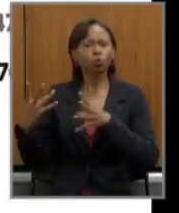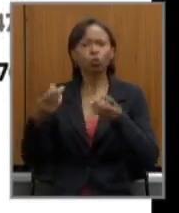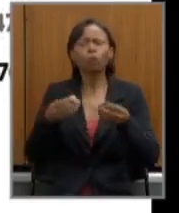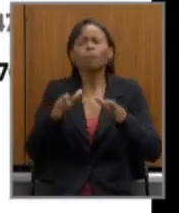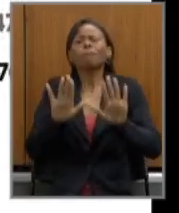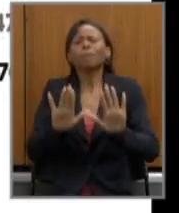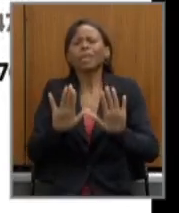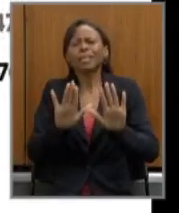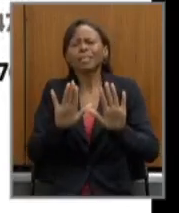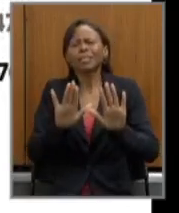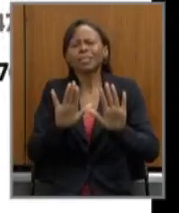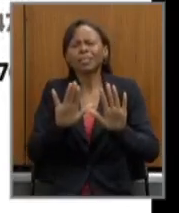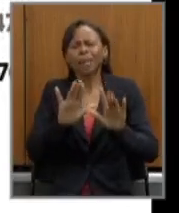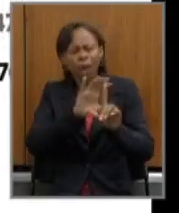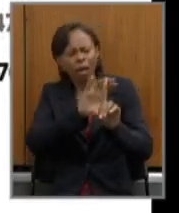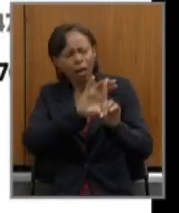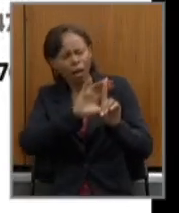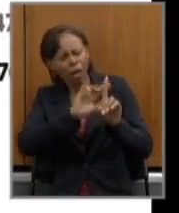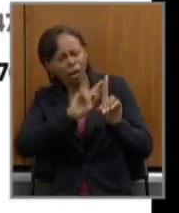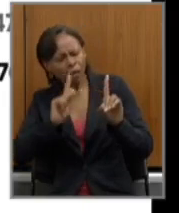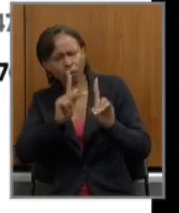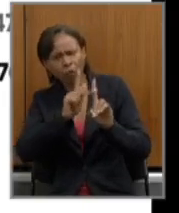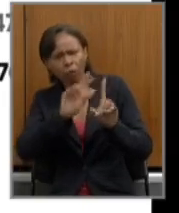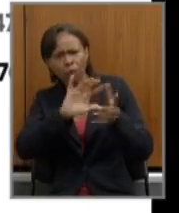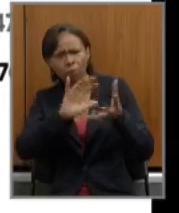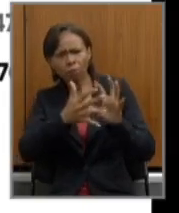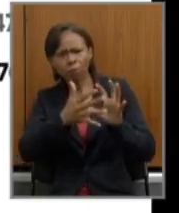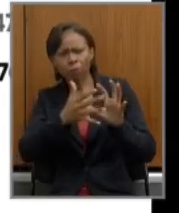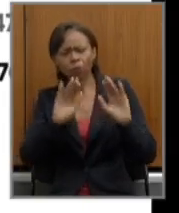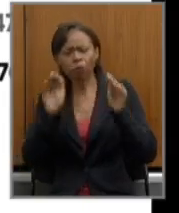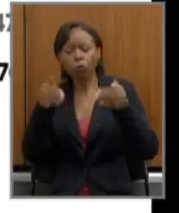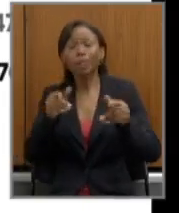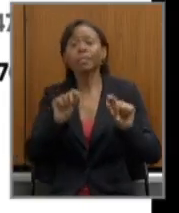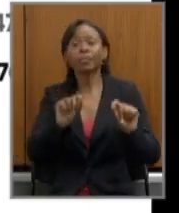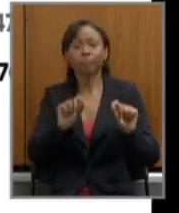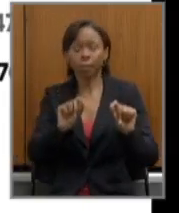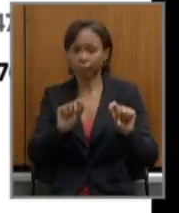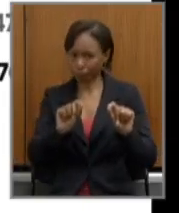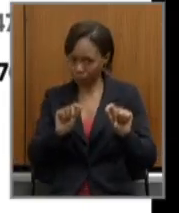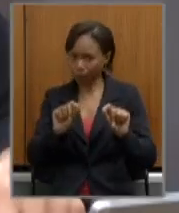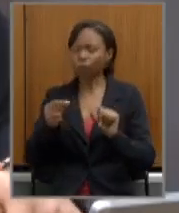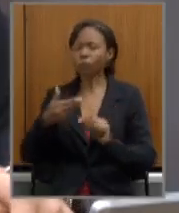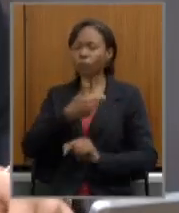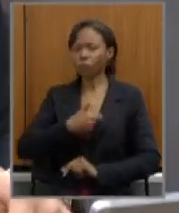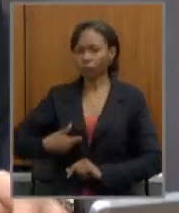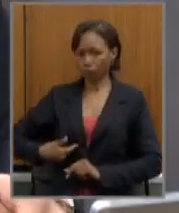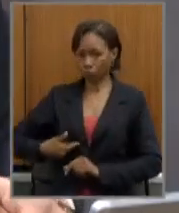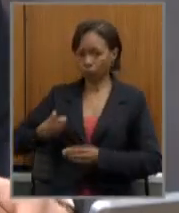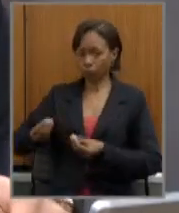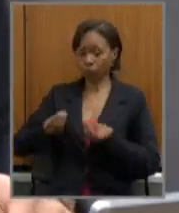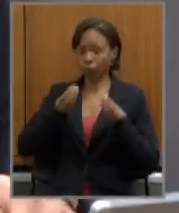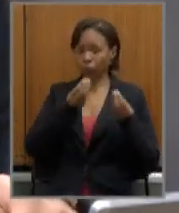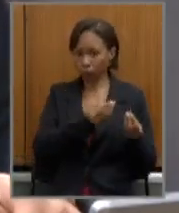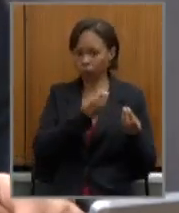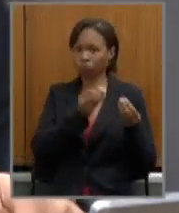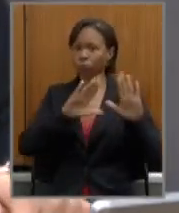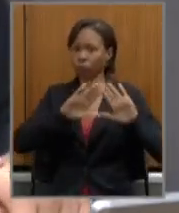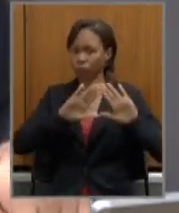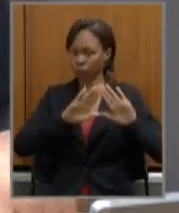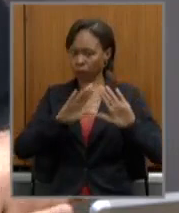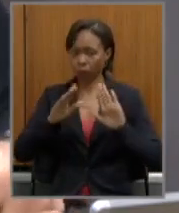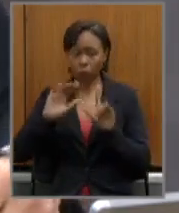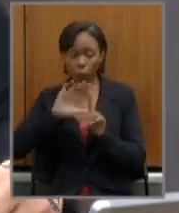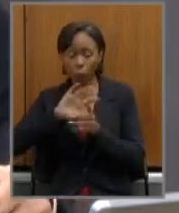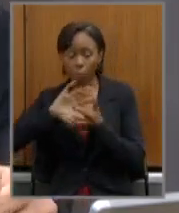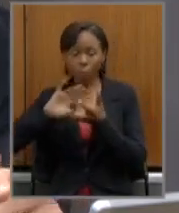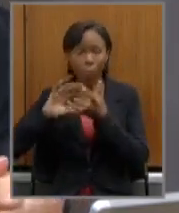reforma que nós estamos discutindo aqui? O governo estadual enviou à Assembleia Legislativa uma reforma que trata da previdência